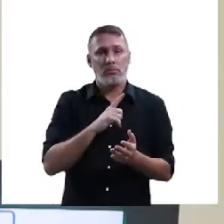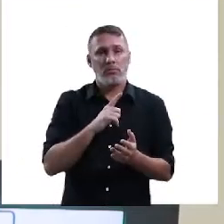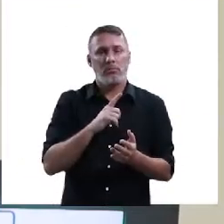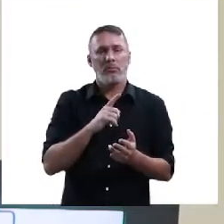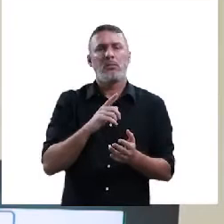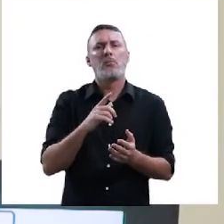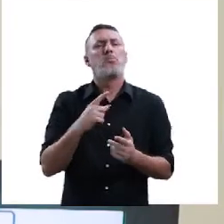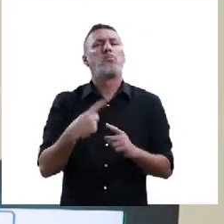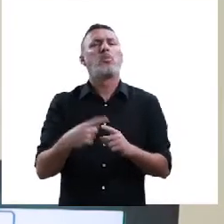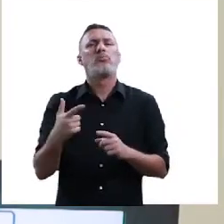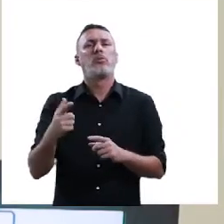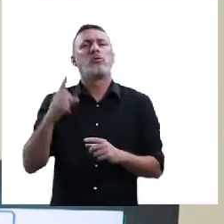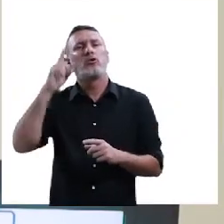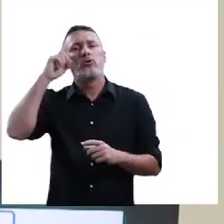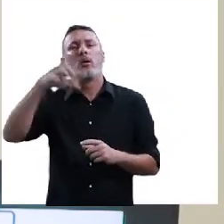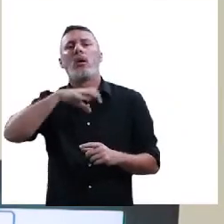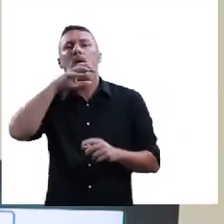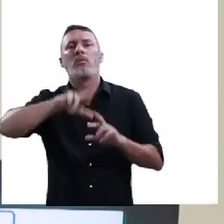qual é o dia dos animais?